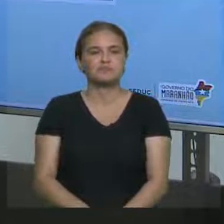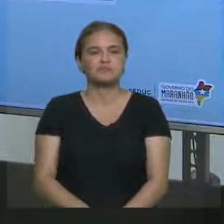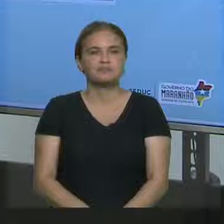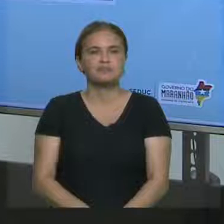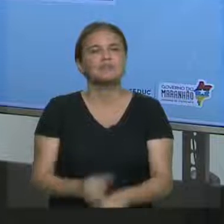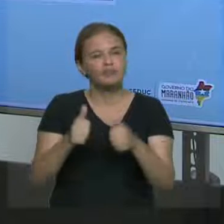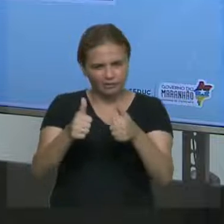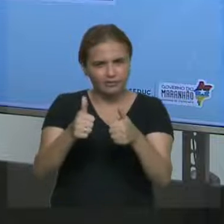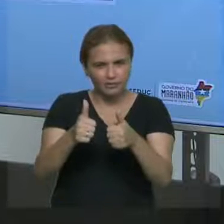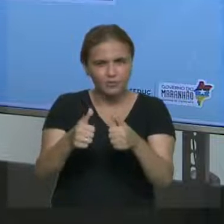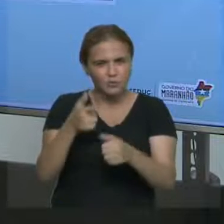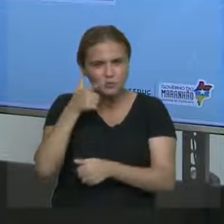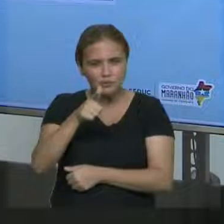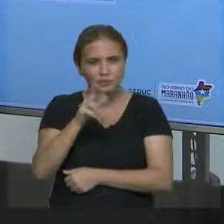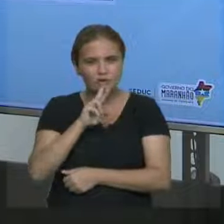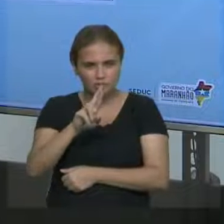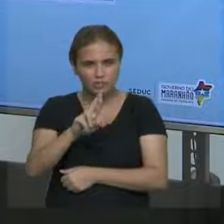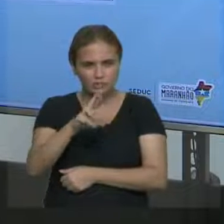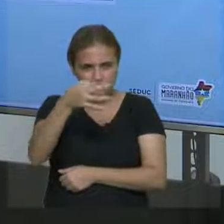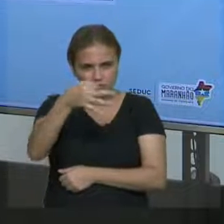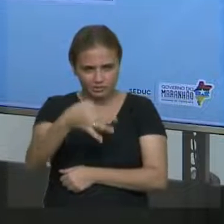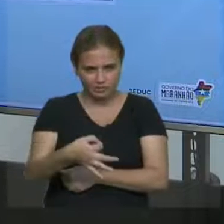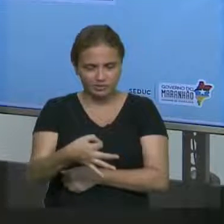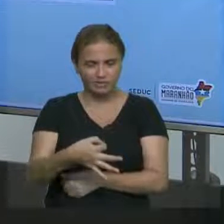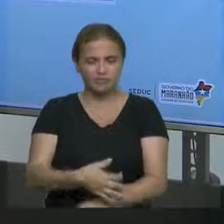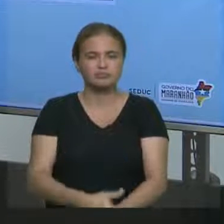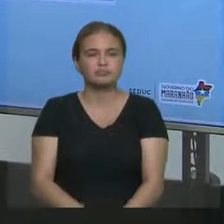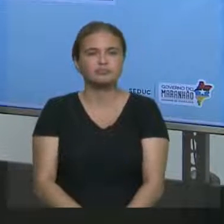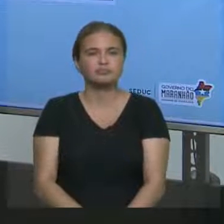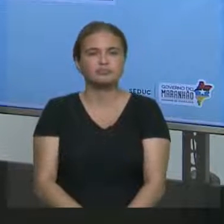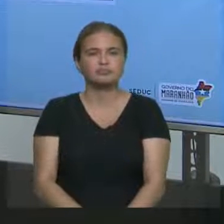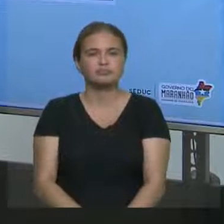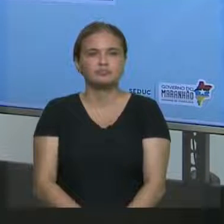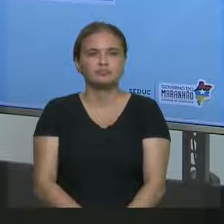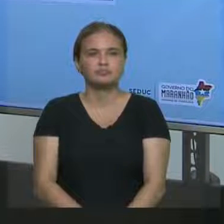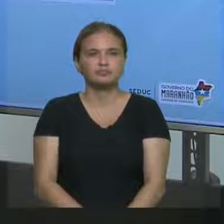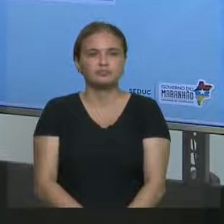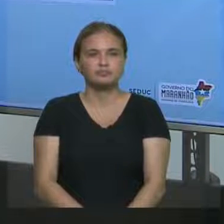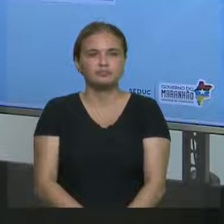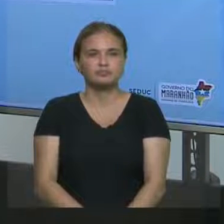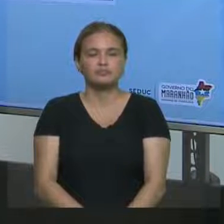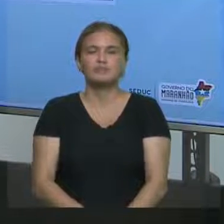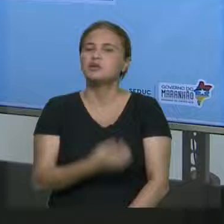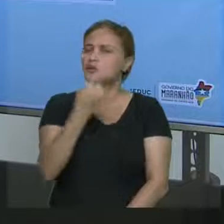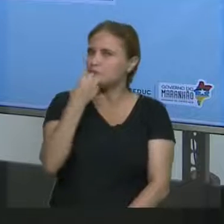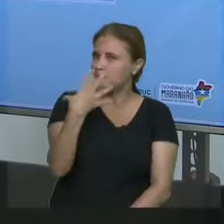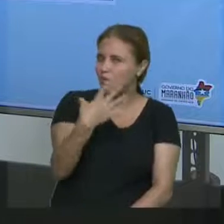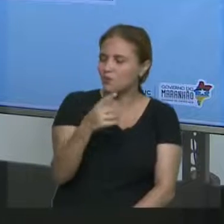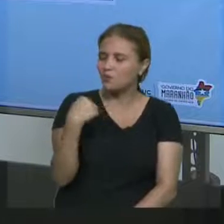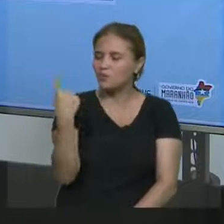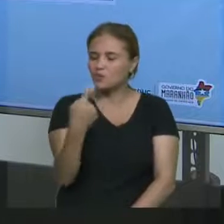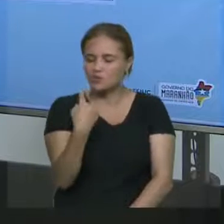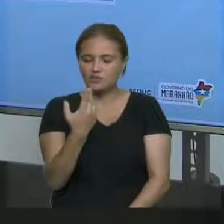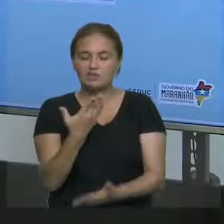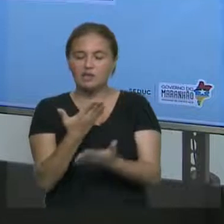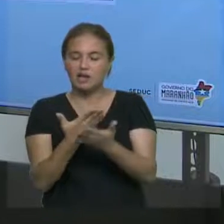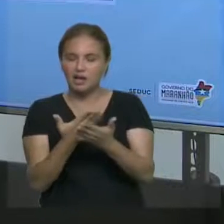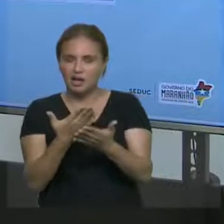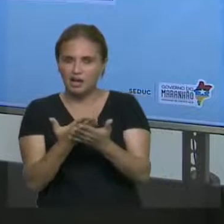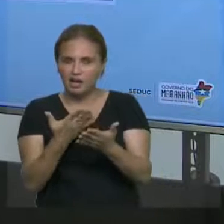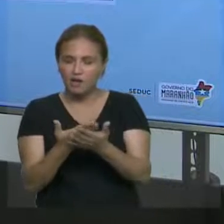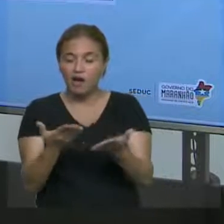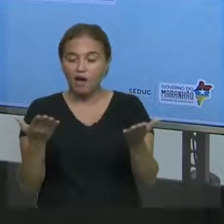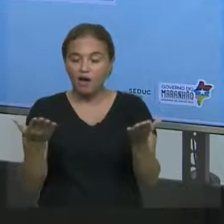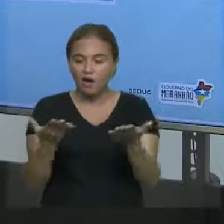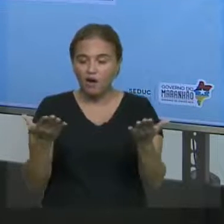Acertaram? Yes? Ok. Que bom, né? Bom, gente. Então, essa foi a nossa aula sobre Simple Present, tá?